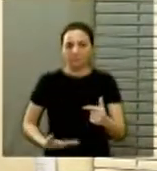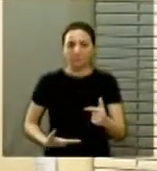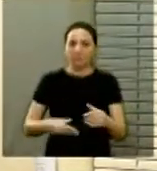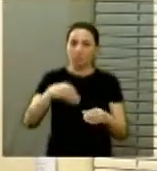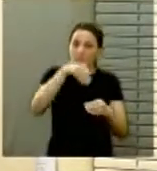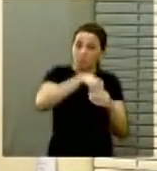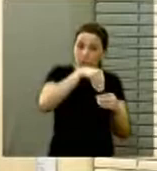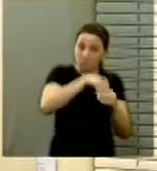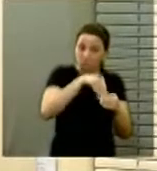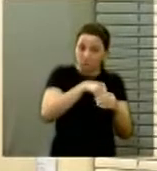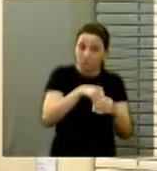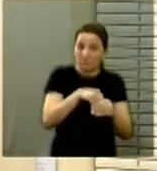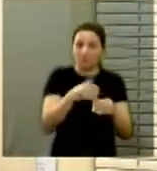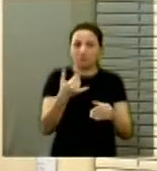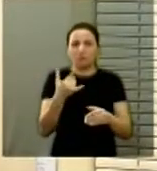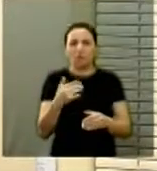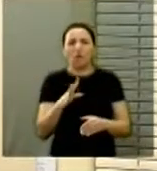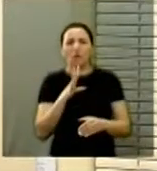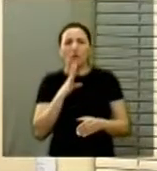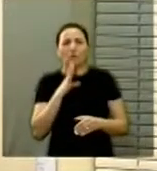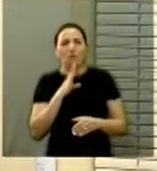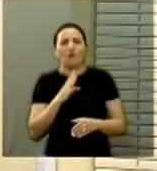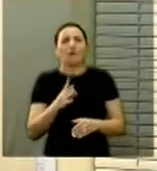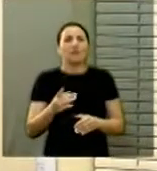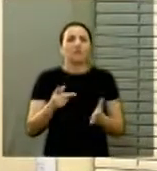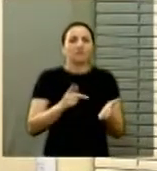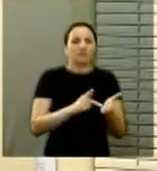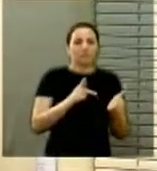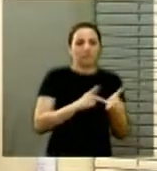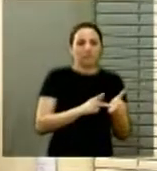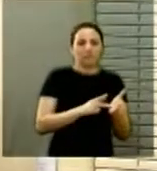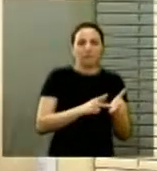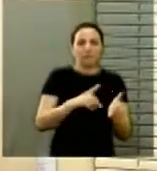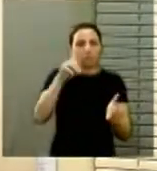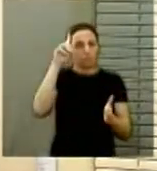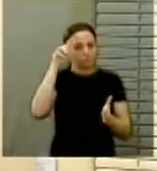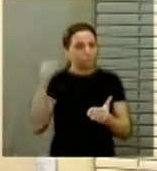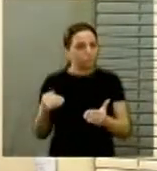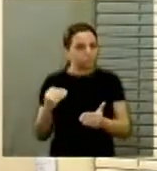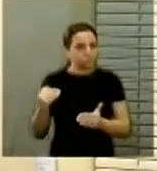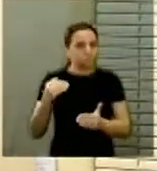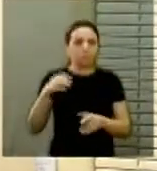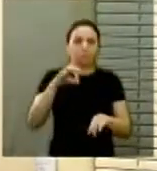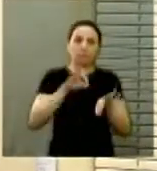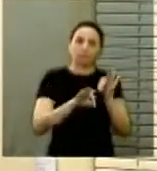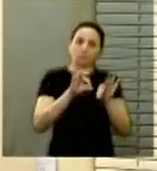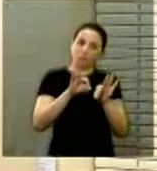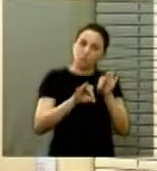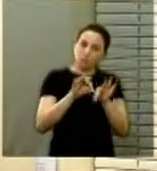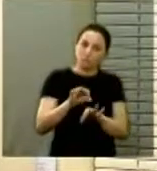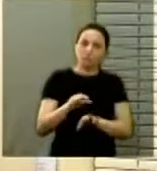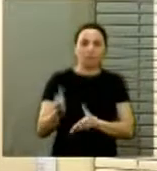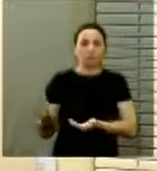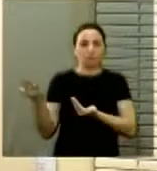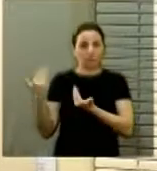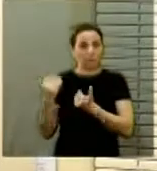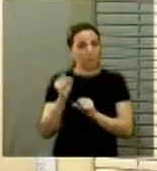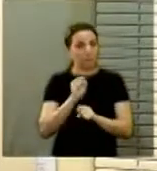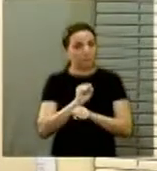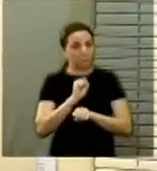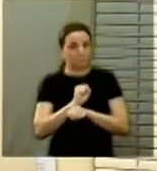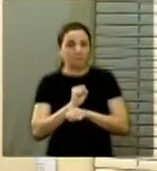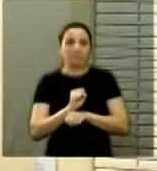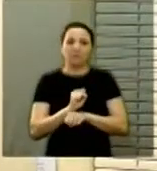candidatos parecem desconhecer a realidade do cotidiano do sistema de justiça juvenil. Espera-se que os